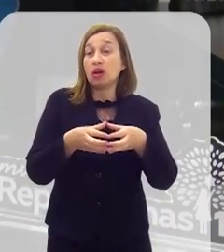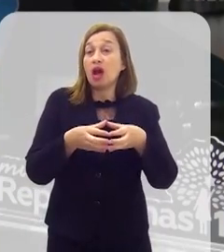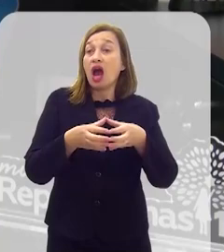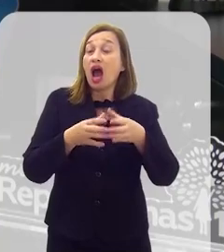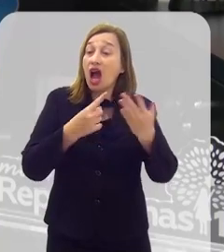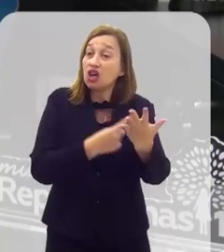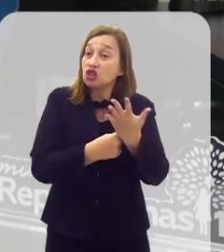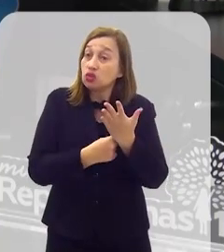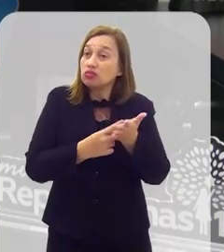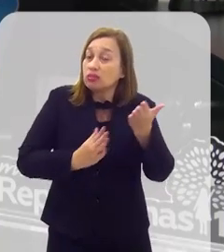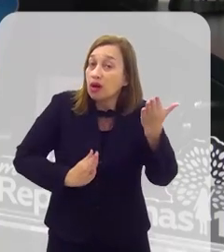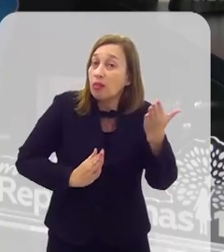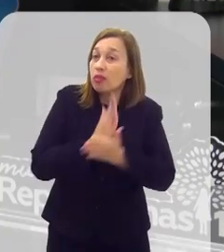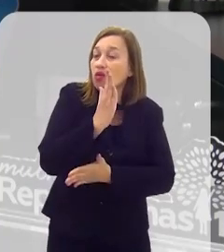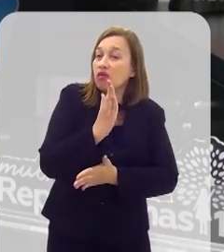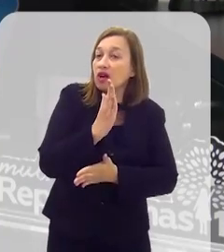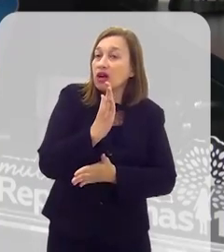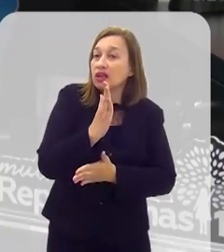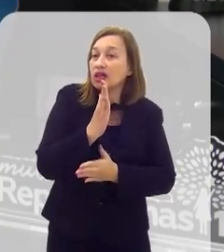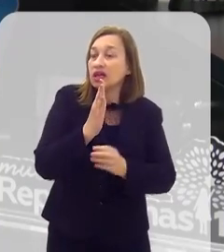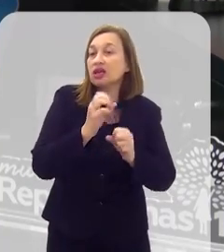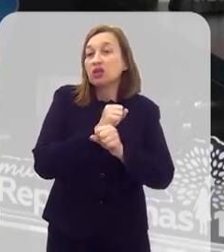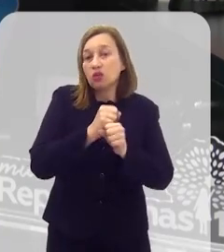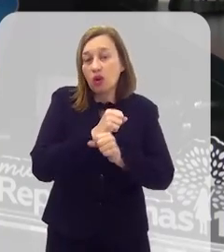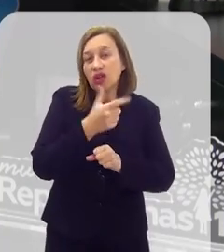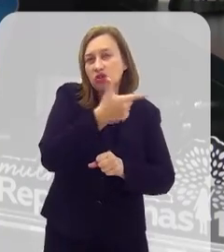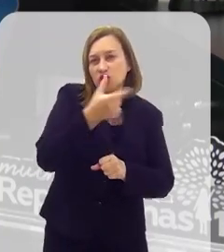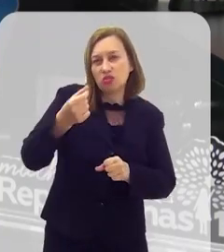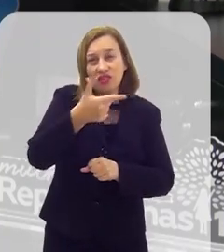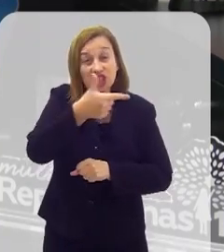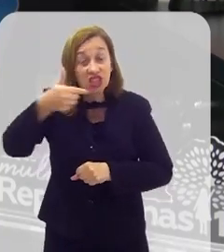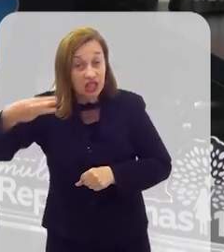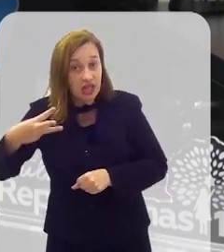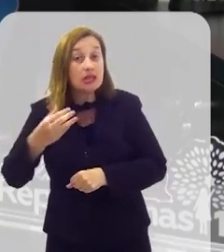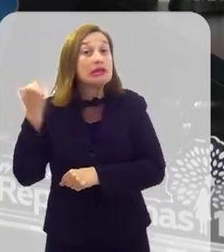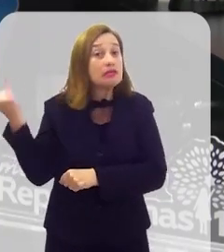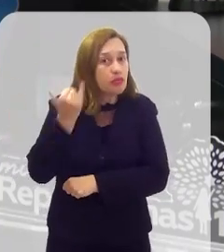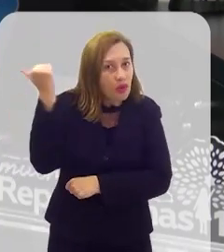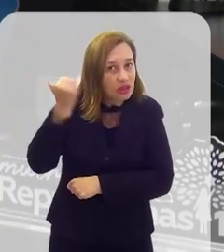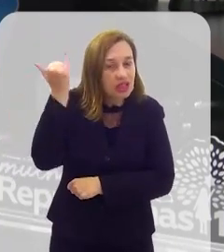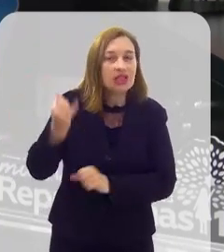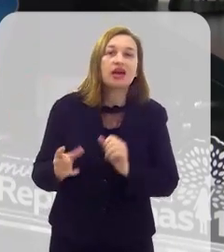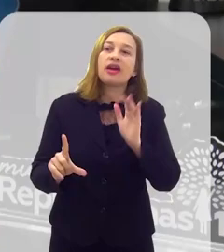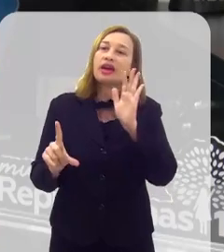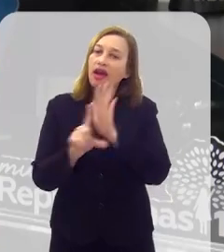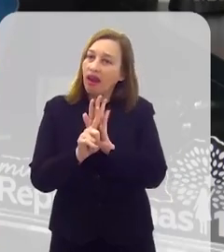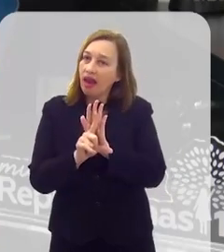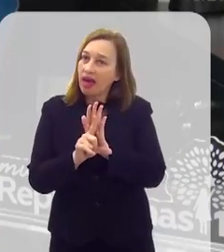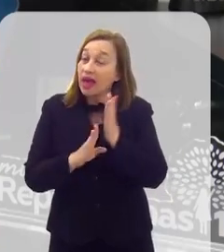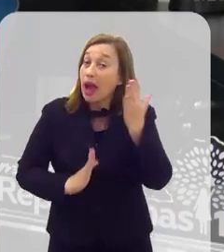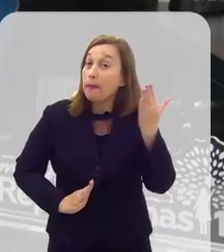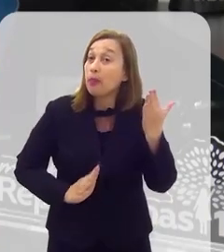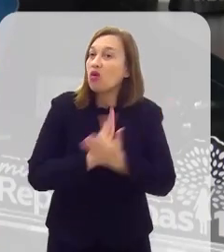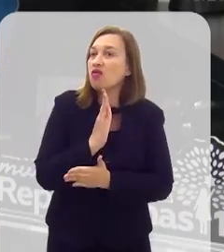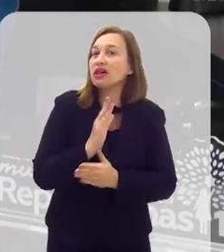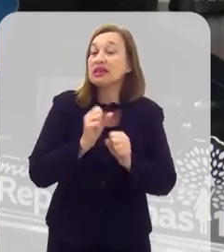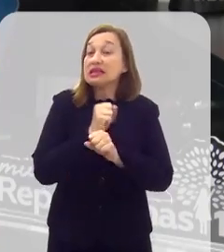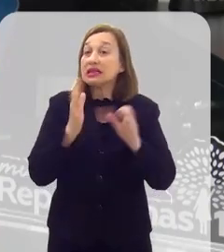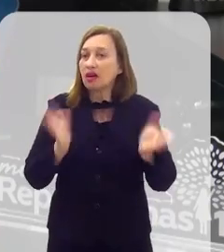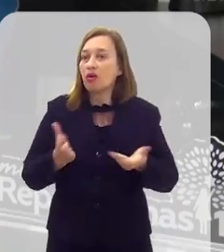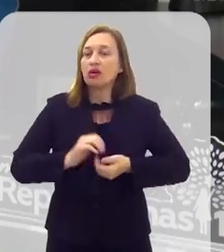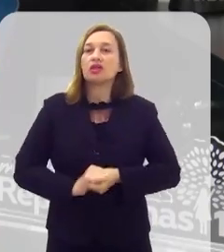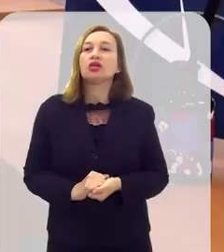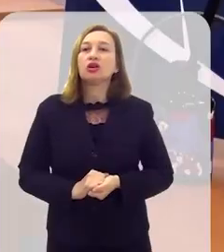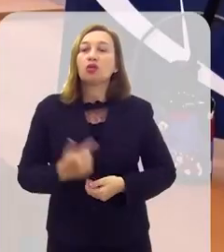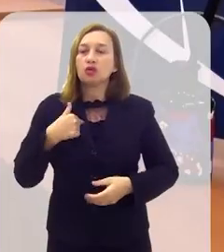pedir a ele a força para que essa lei seja regulamentada ainda no ano de 2023. É importante que a lei, ela entre em vigor